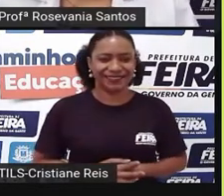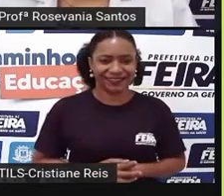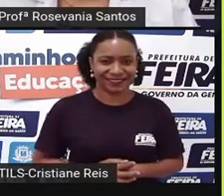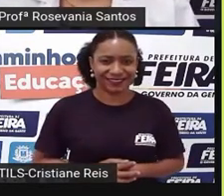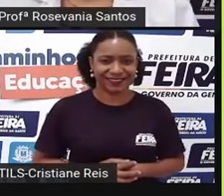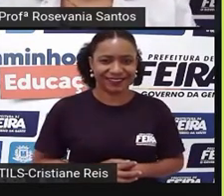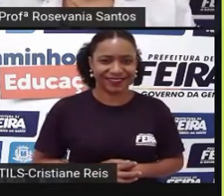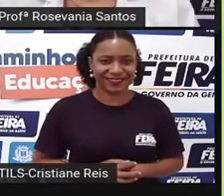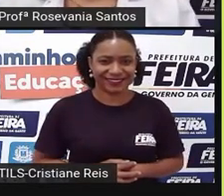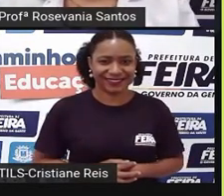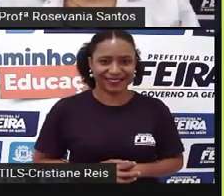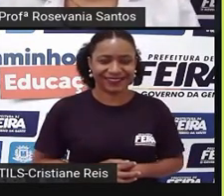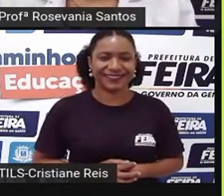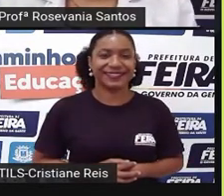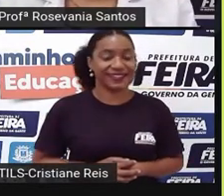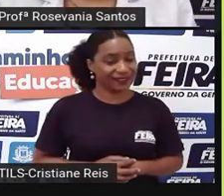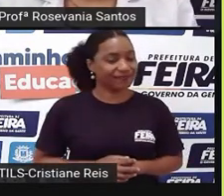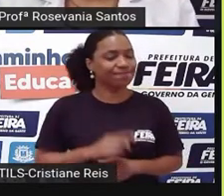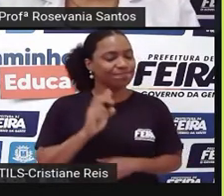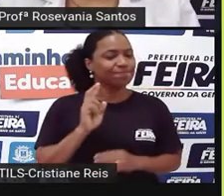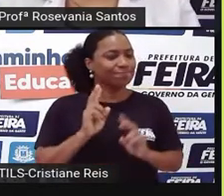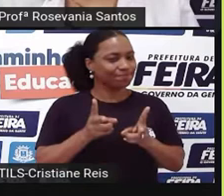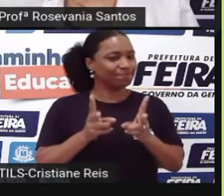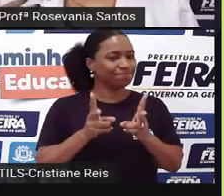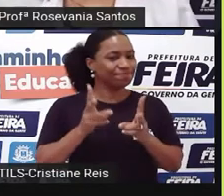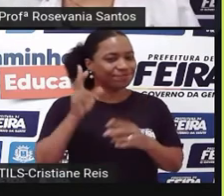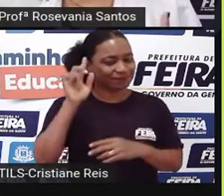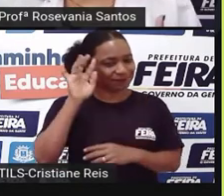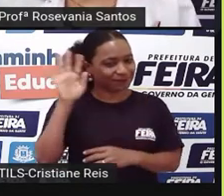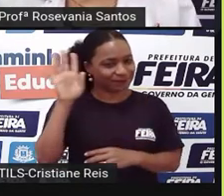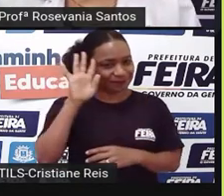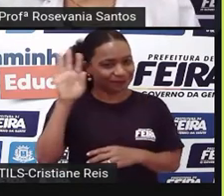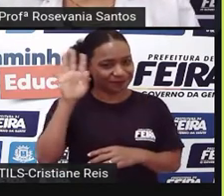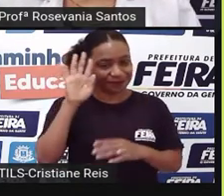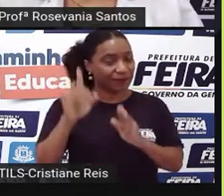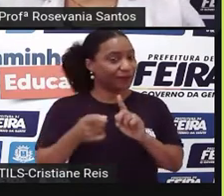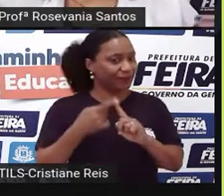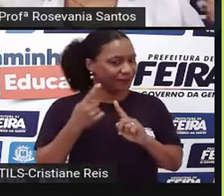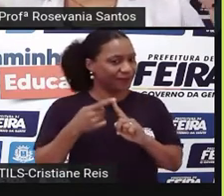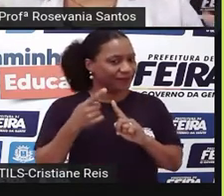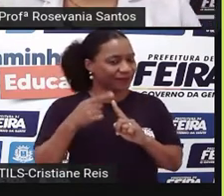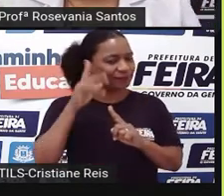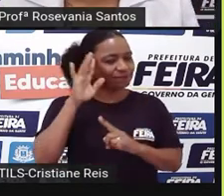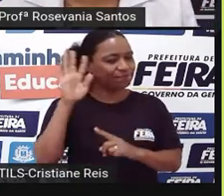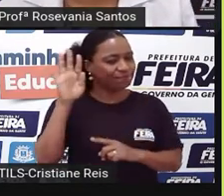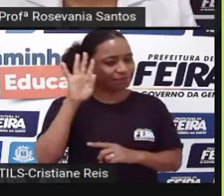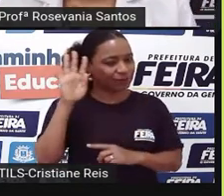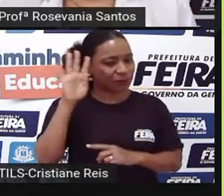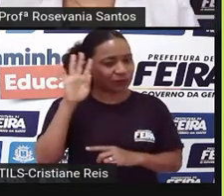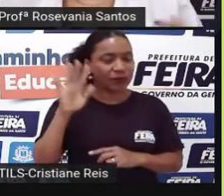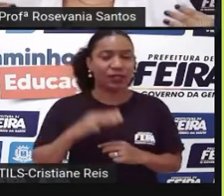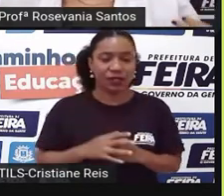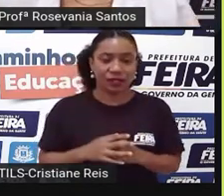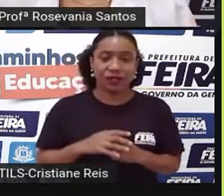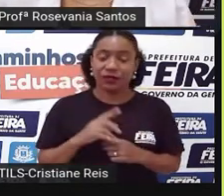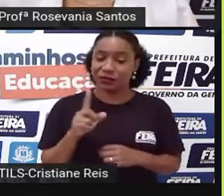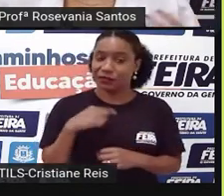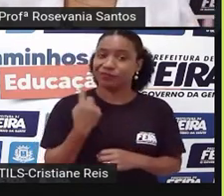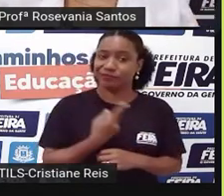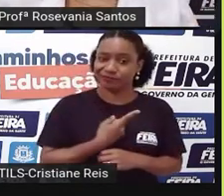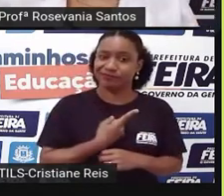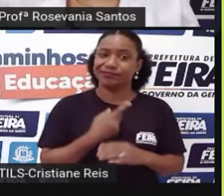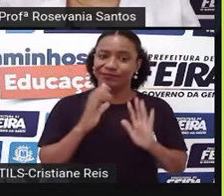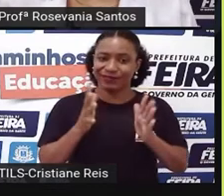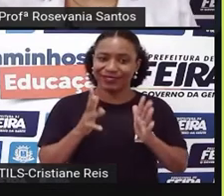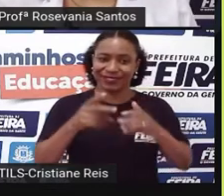sempre começo, né, eu deixo vocês pensarem um pouco, nós já trabalhamos, né, vários aspectos do nosso Brasil, porque